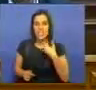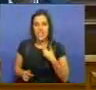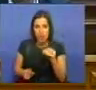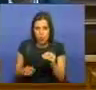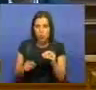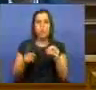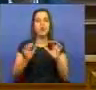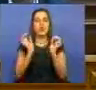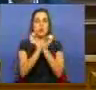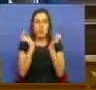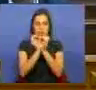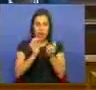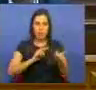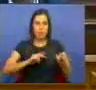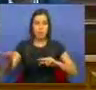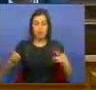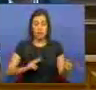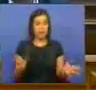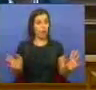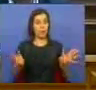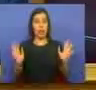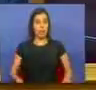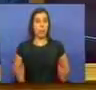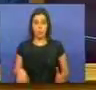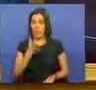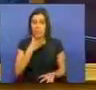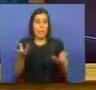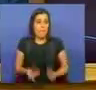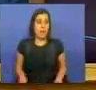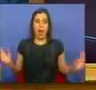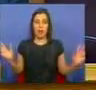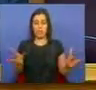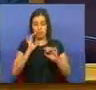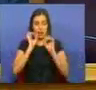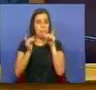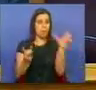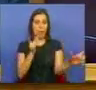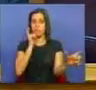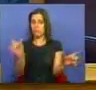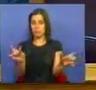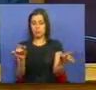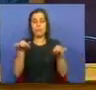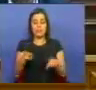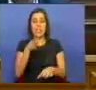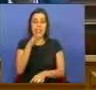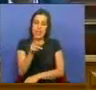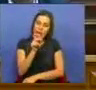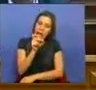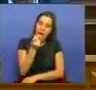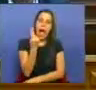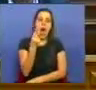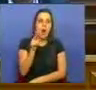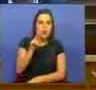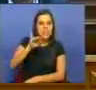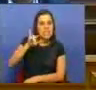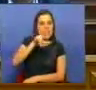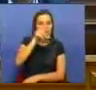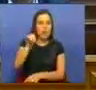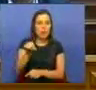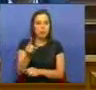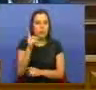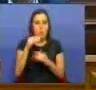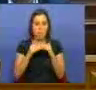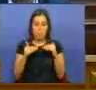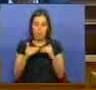mobilidade. Penso que não é preciso dizer muito mais, que ainda por cima este dito auxílio é só numa